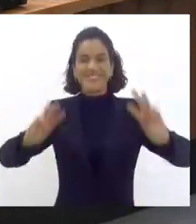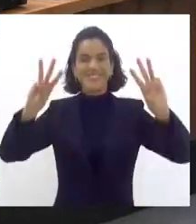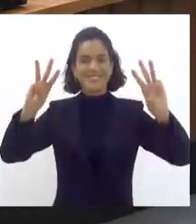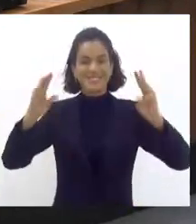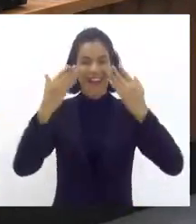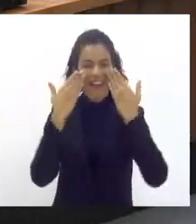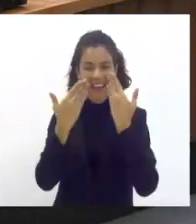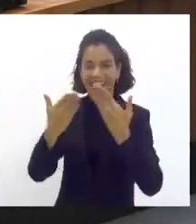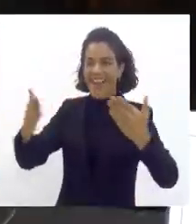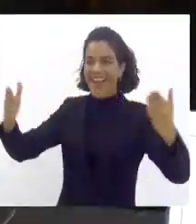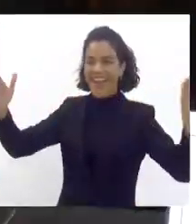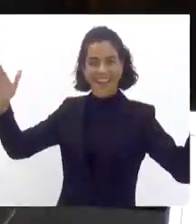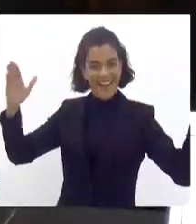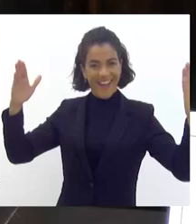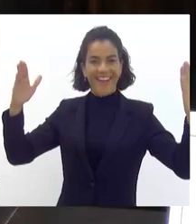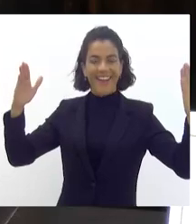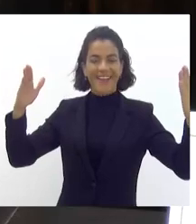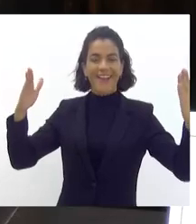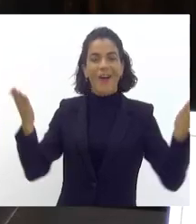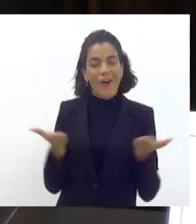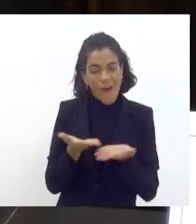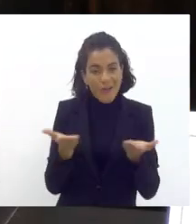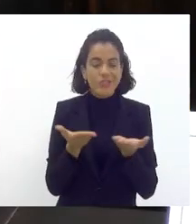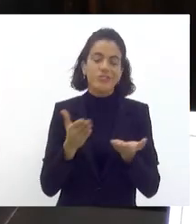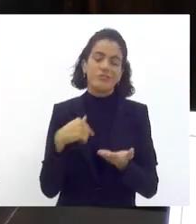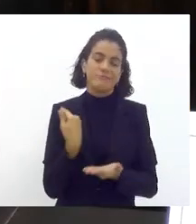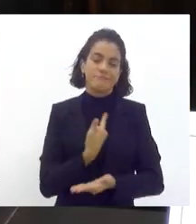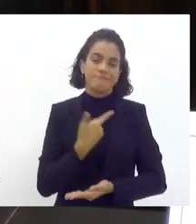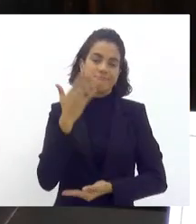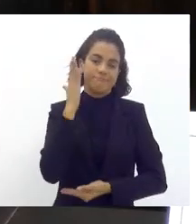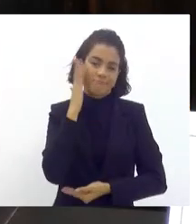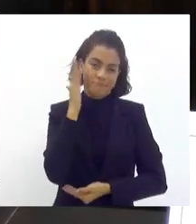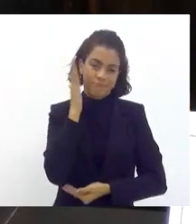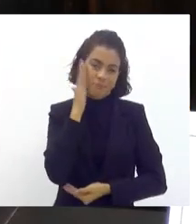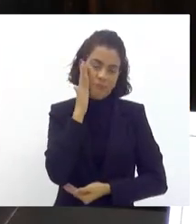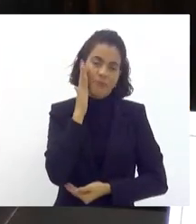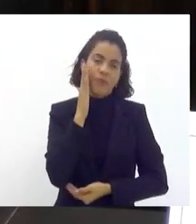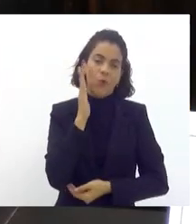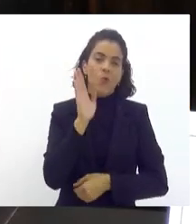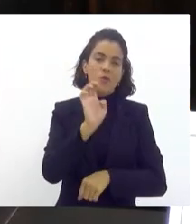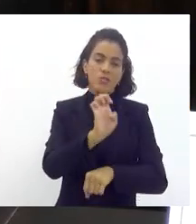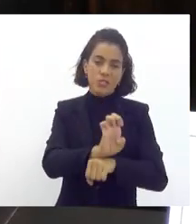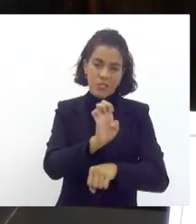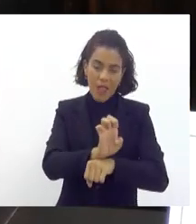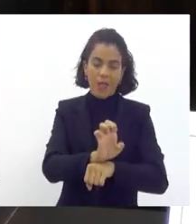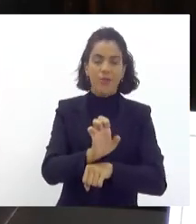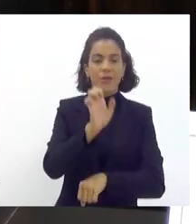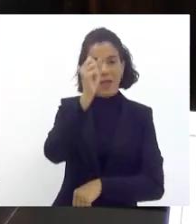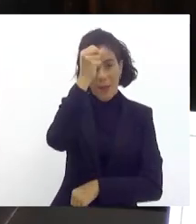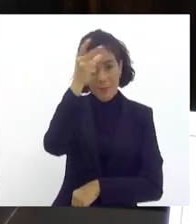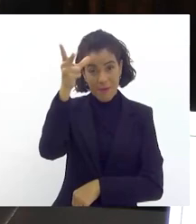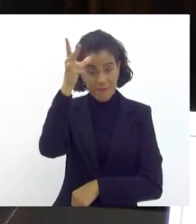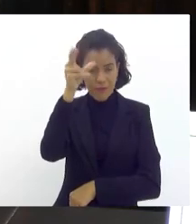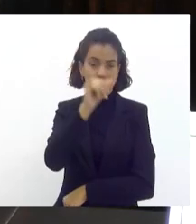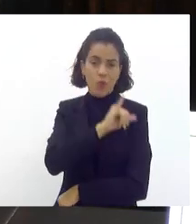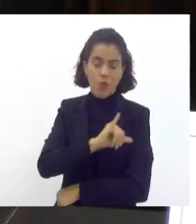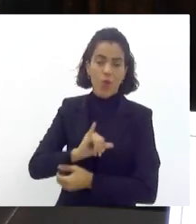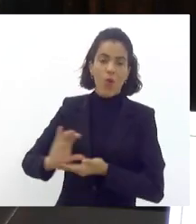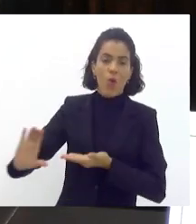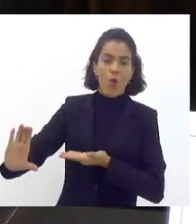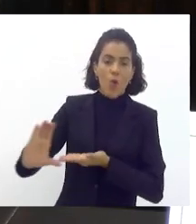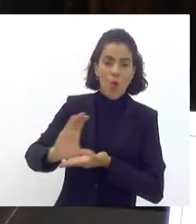aberto do mundo e hoje a gente sabe o que o estado e o que a prefeitura do Rio de Janeiro arrecada